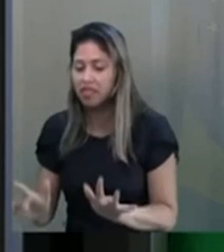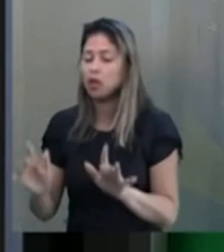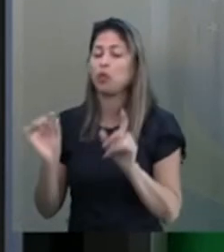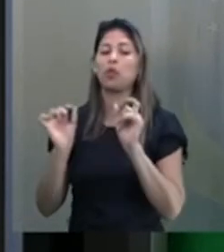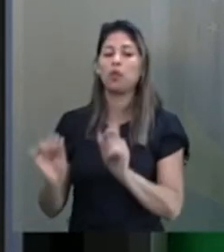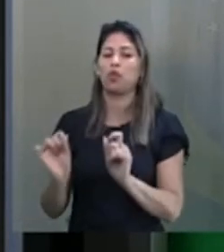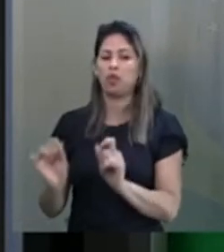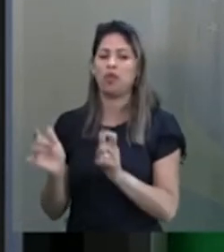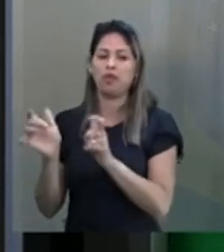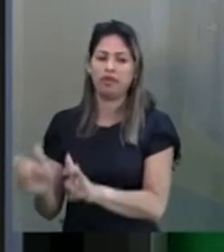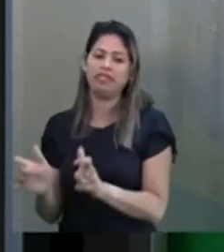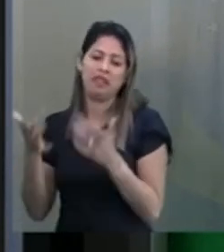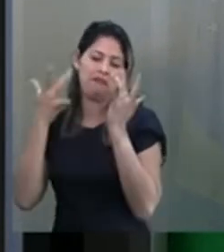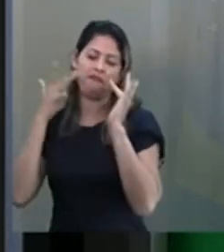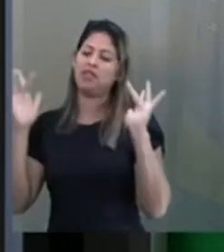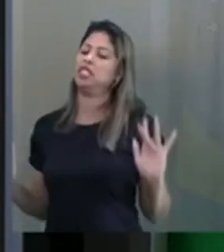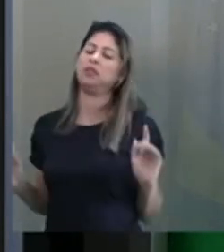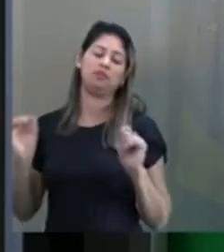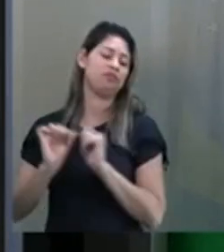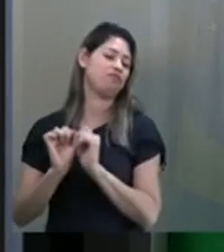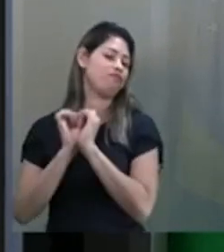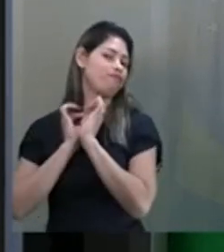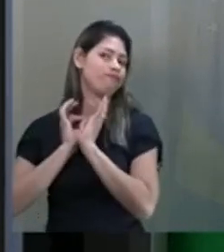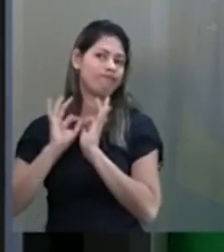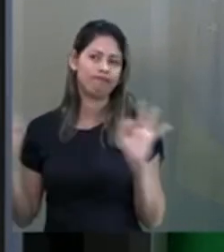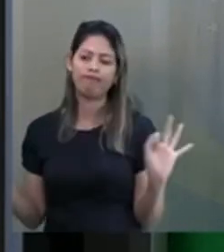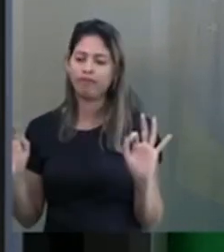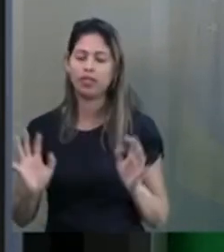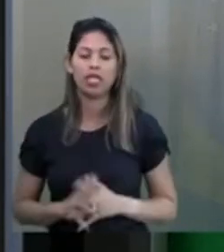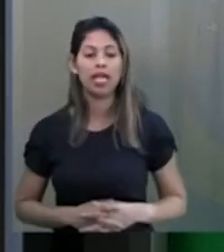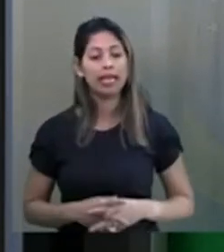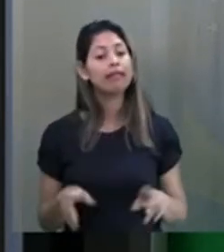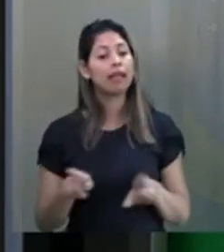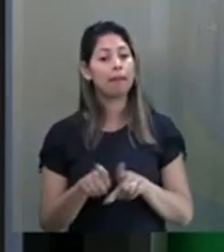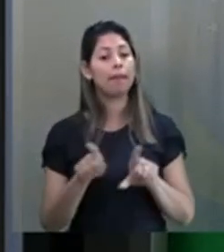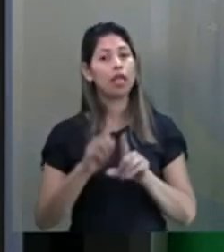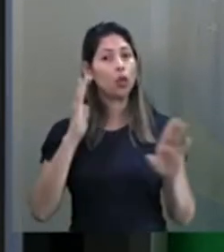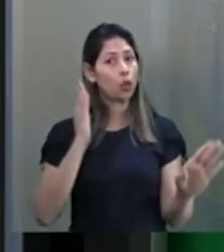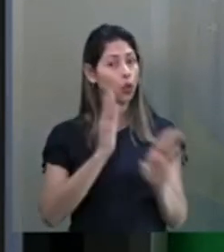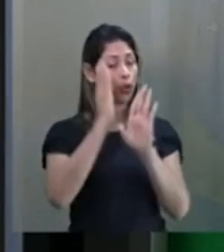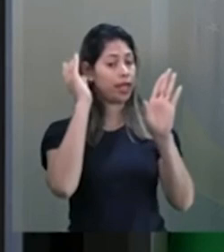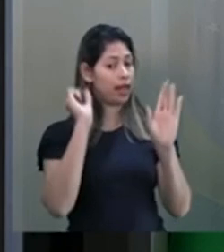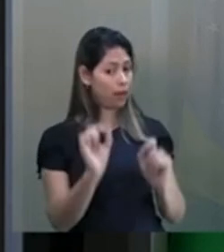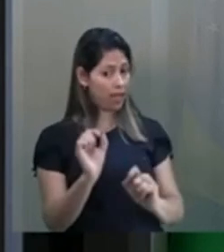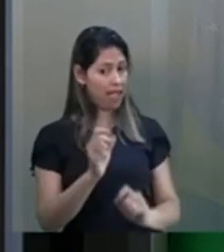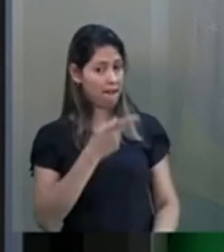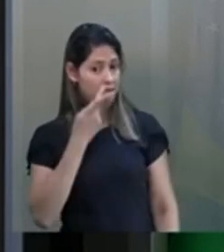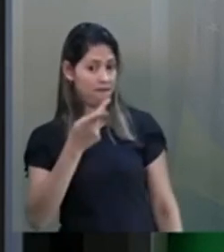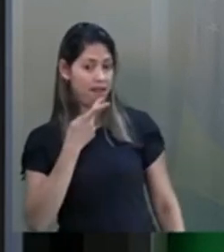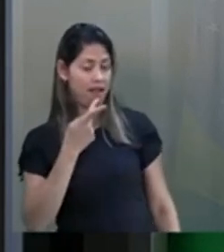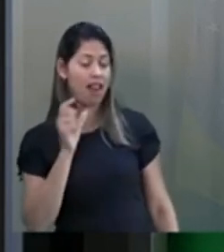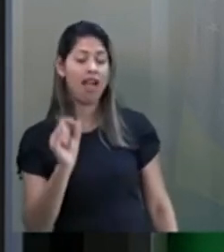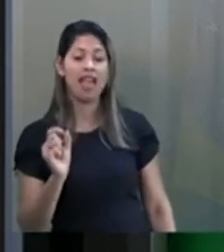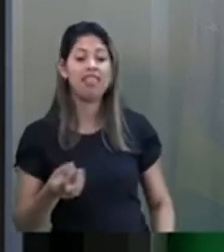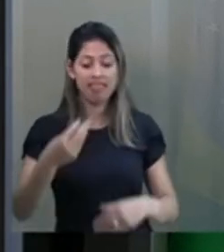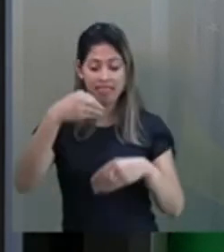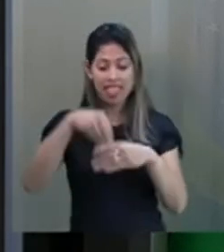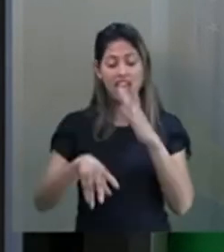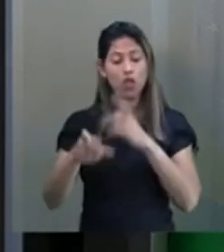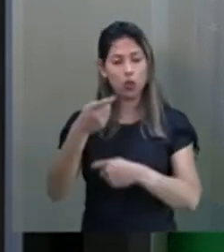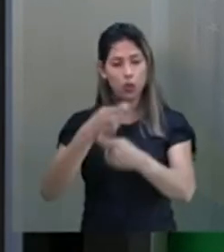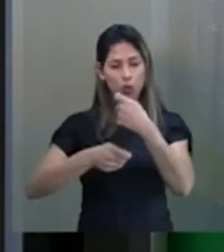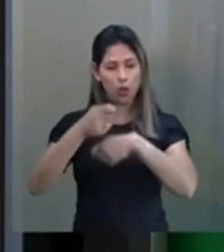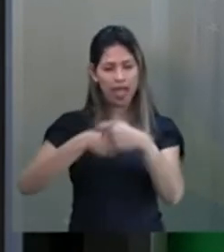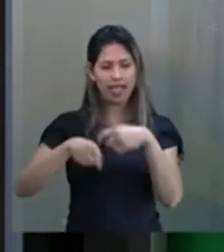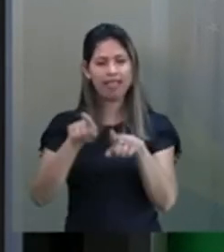lá onde, para fazer sei lá o quê. E em contraponto, ele dizia, no capitalismo os